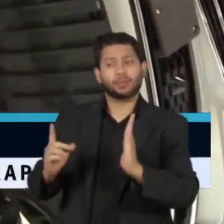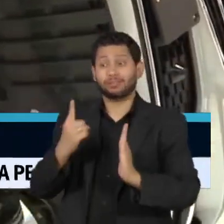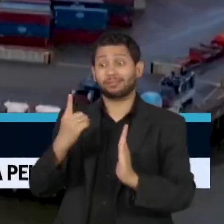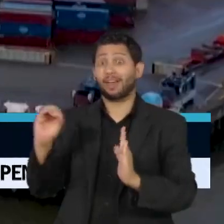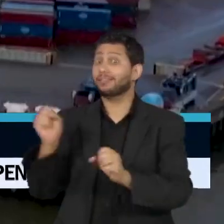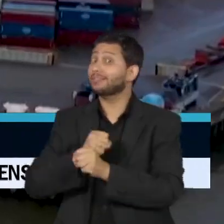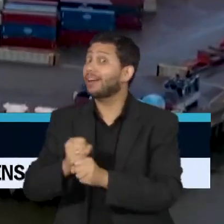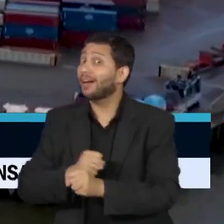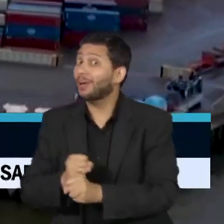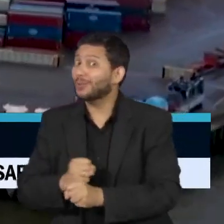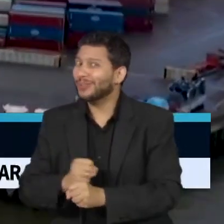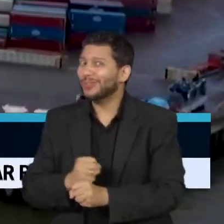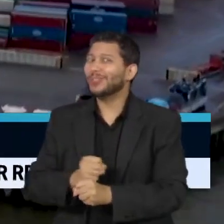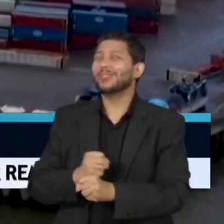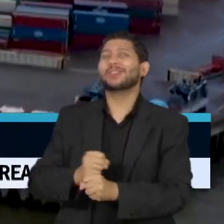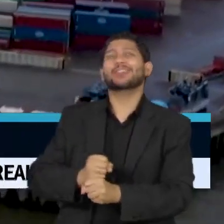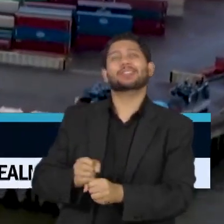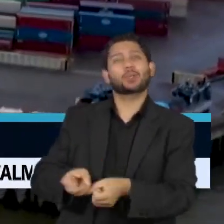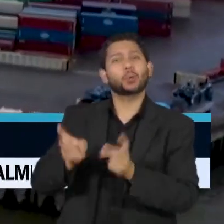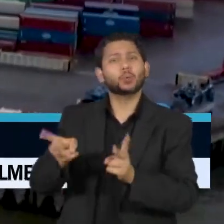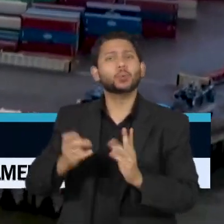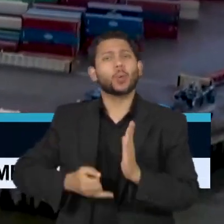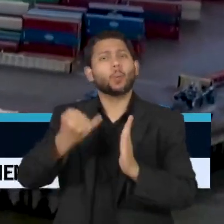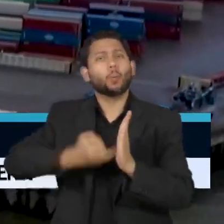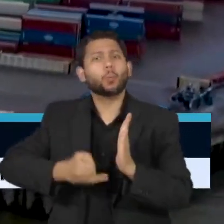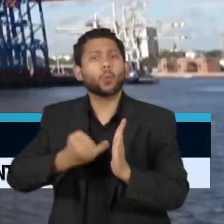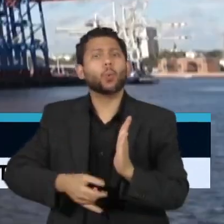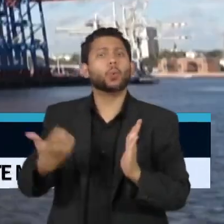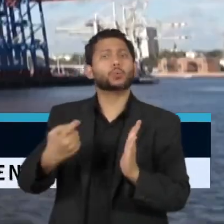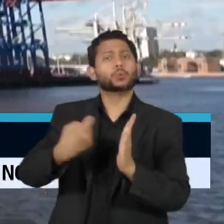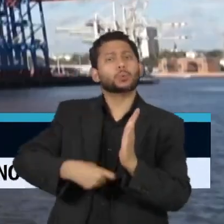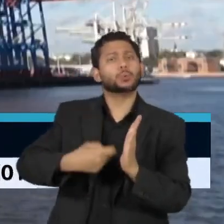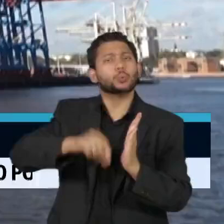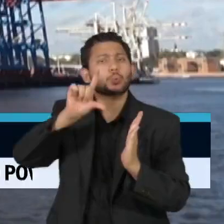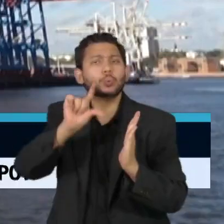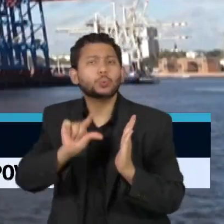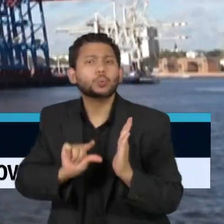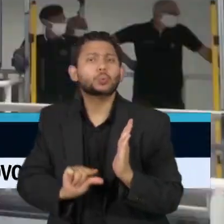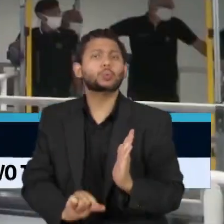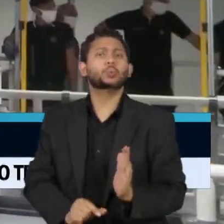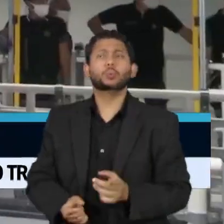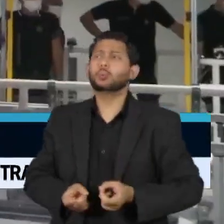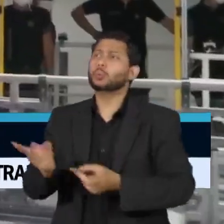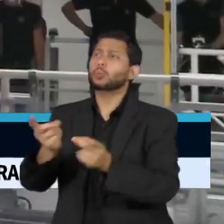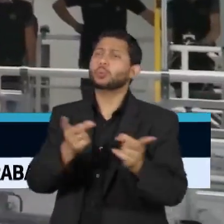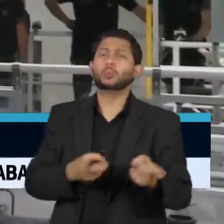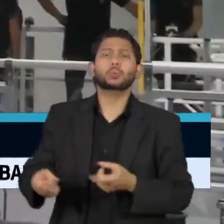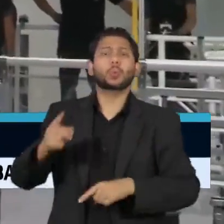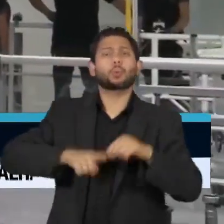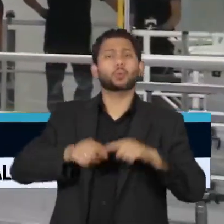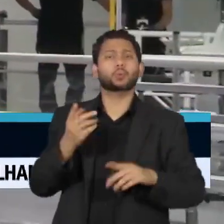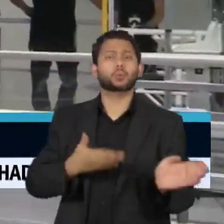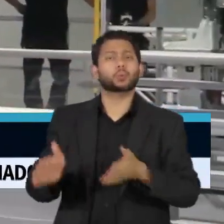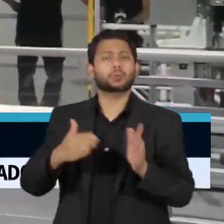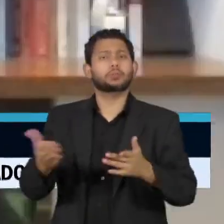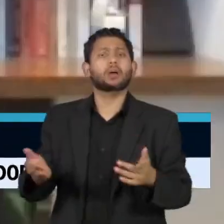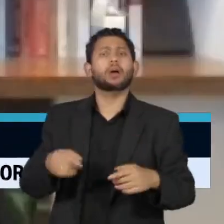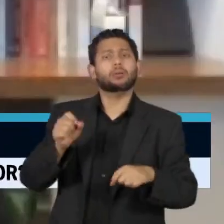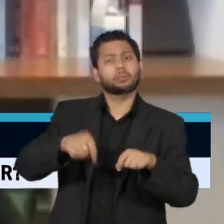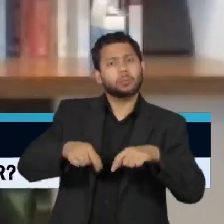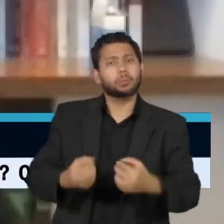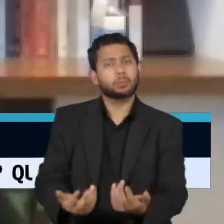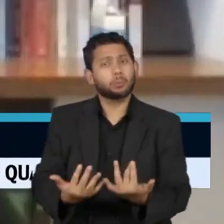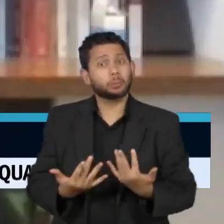retiradas de impostos, de tarifas para produtos industriais. E isso